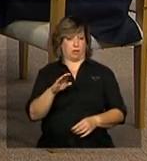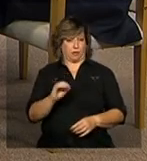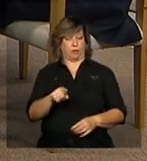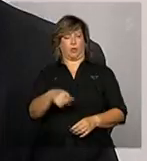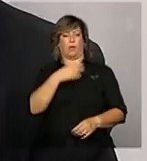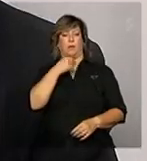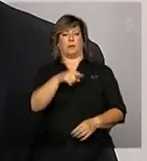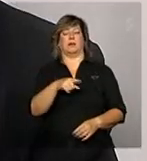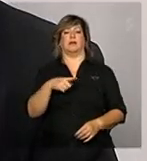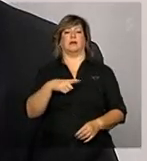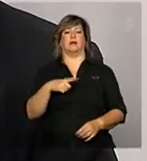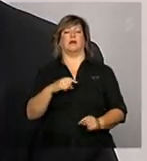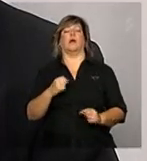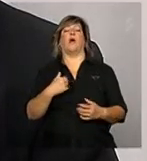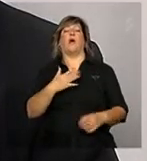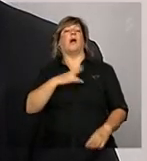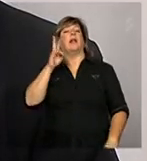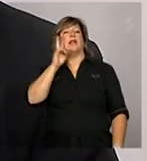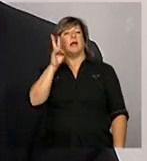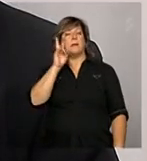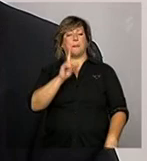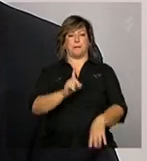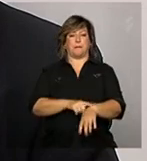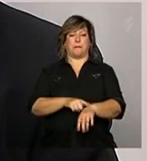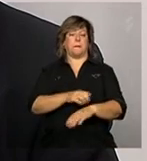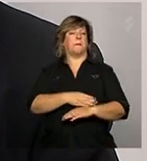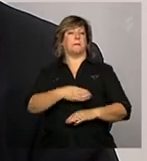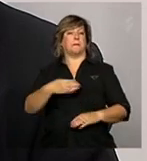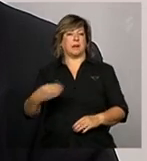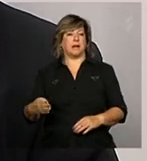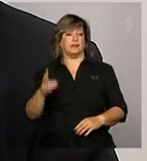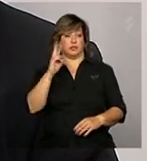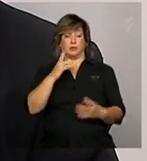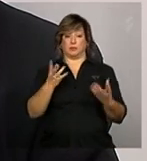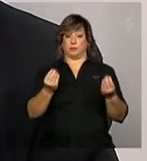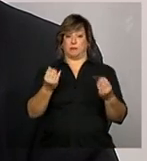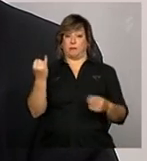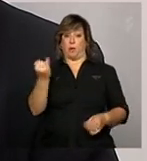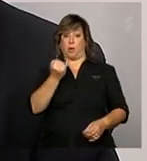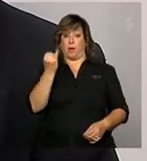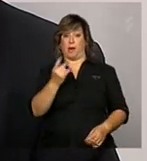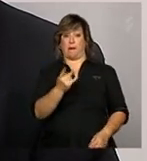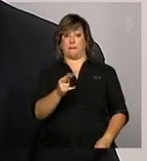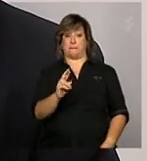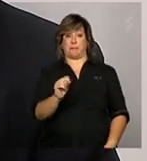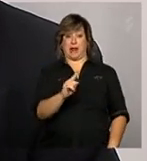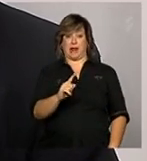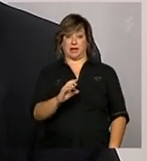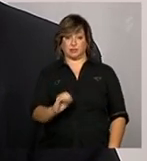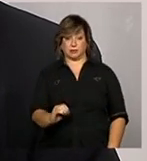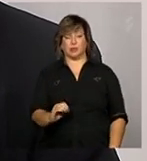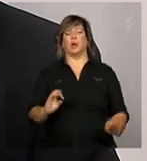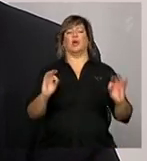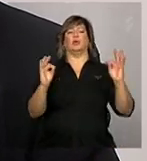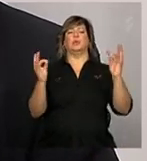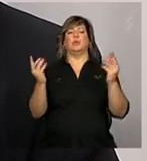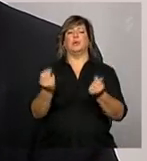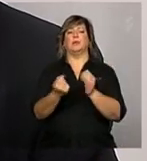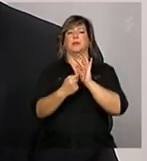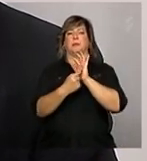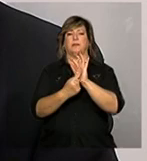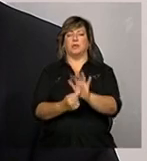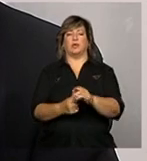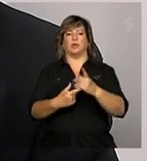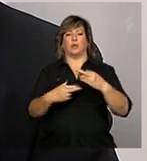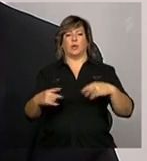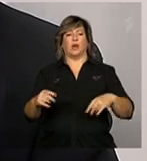lembrar sobre os prazos algo extremamente importante todo demonstrativo todo exercício nós temos